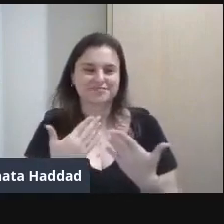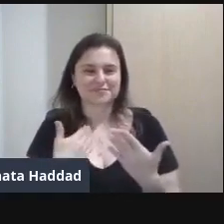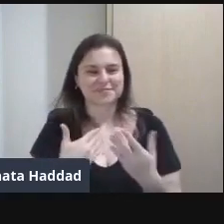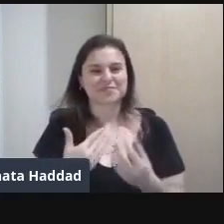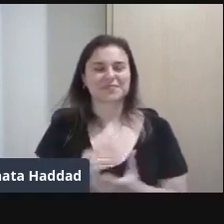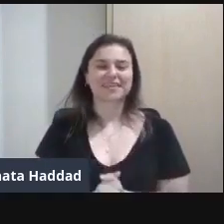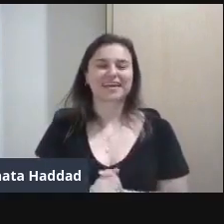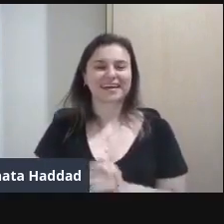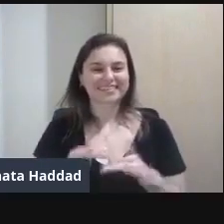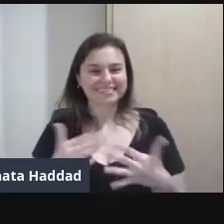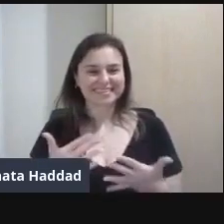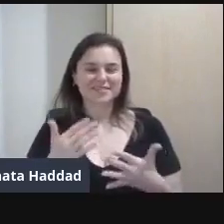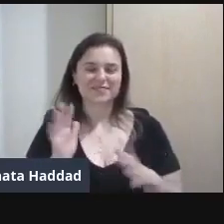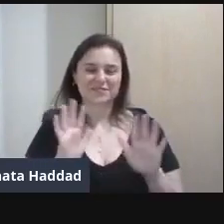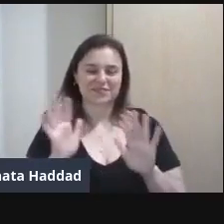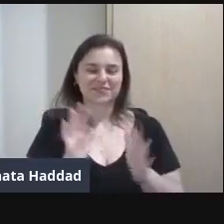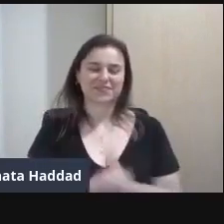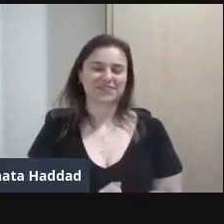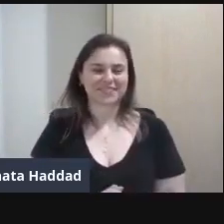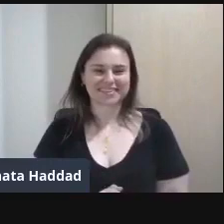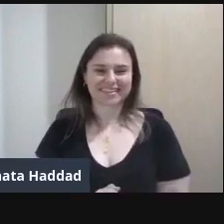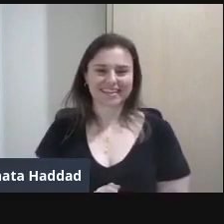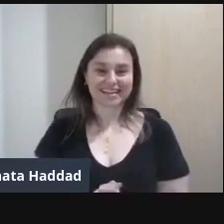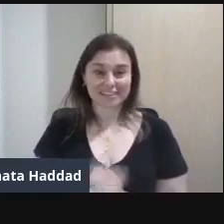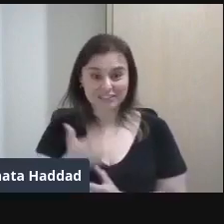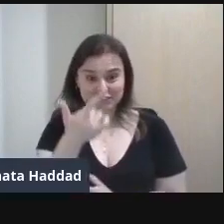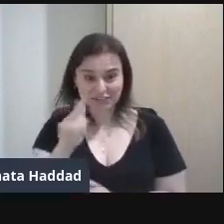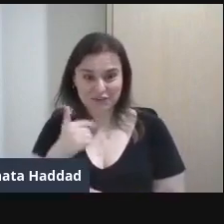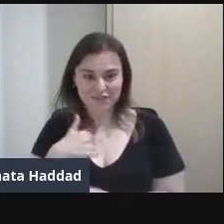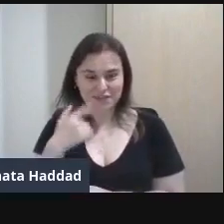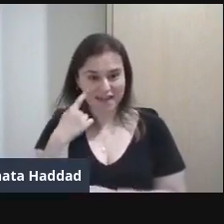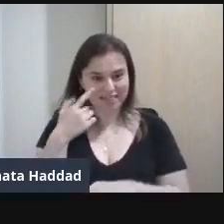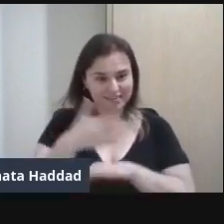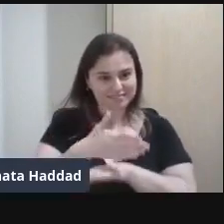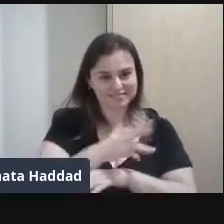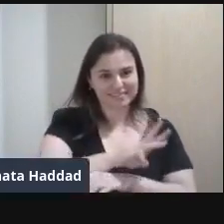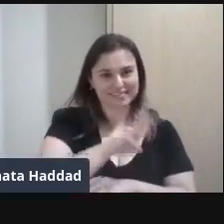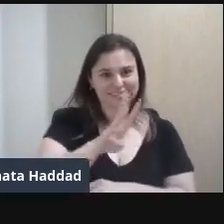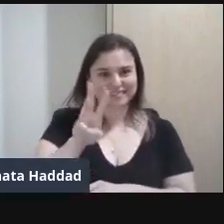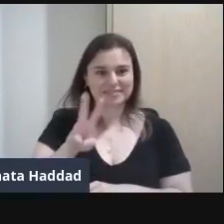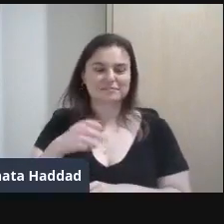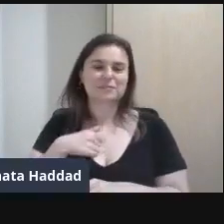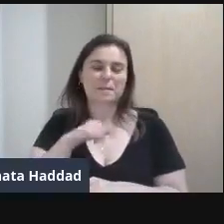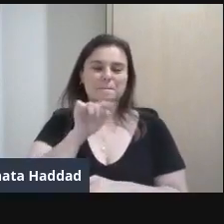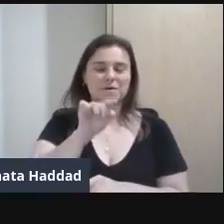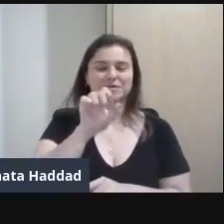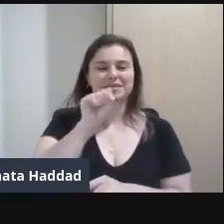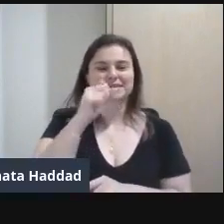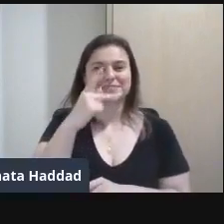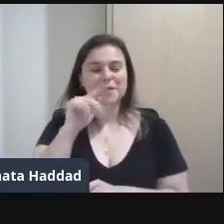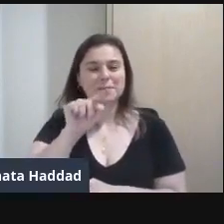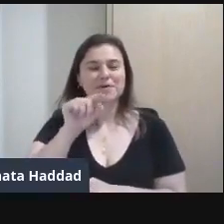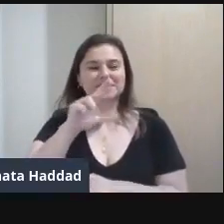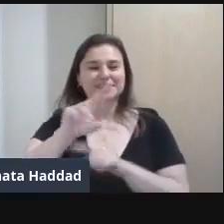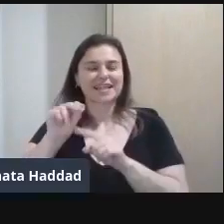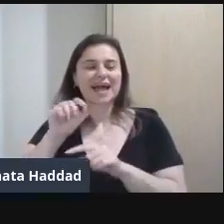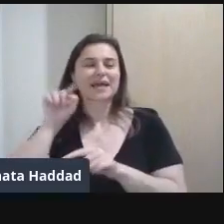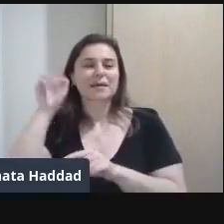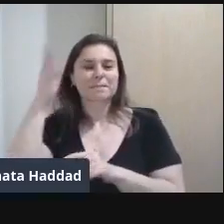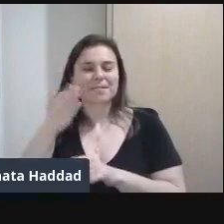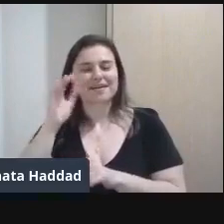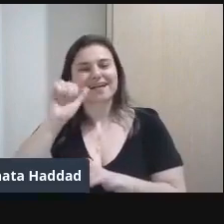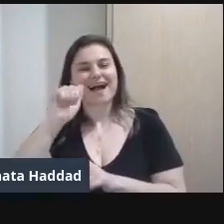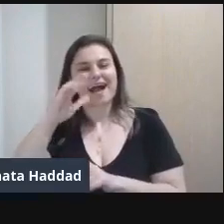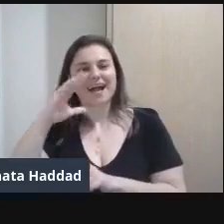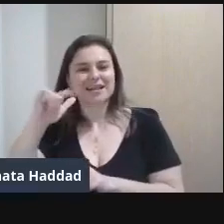a gente se vê por aí E mais uma vez Acessem o site Então www.sp.senac.br Barra Climacal